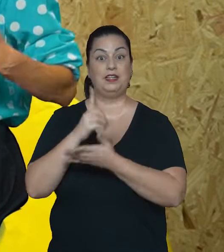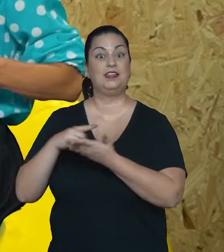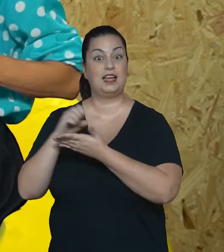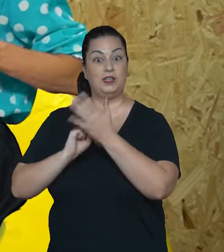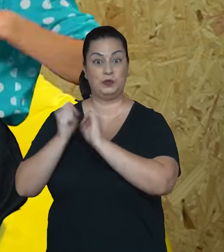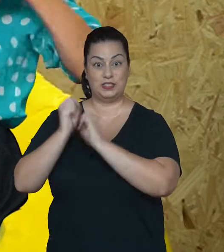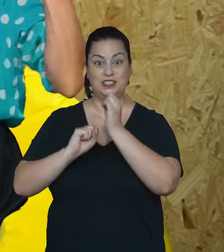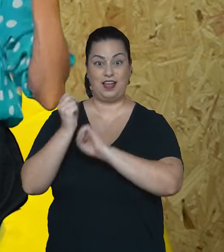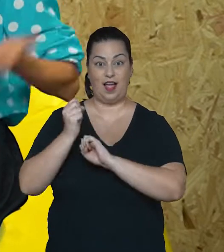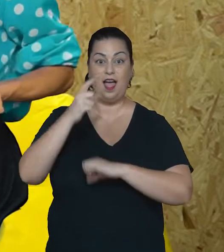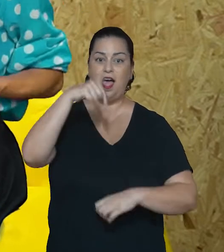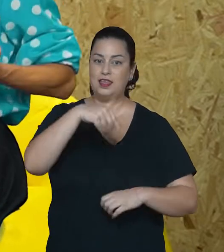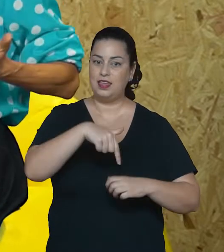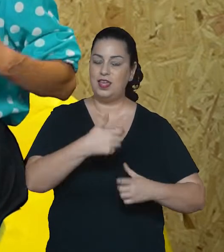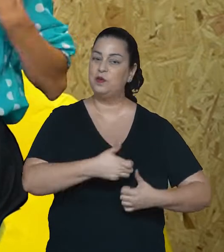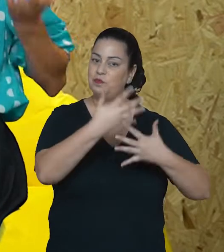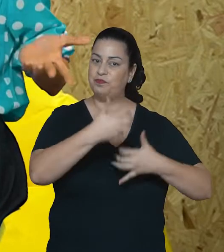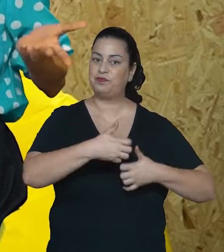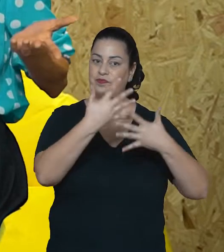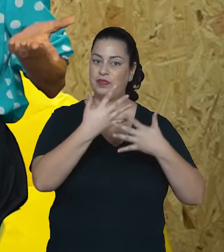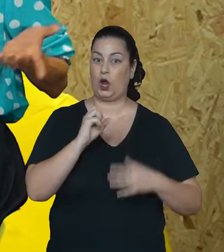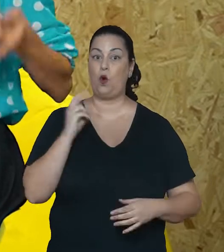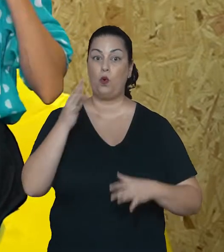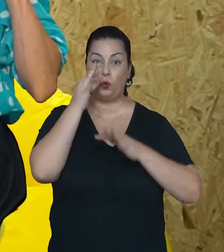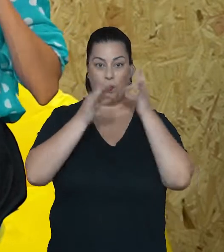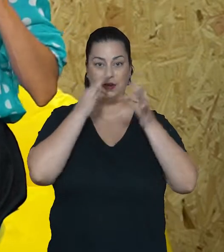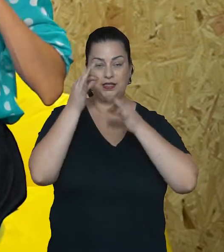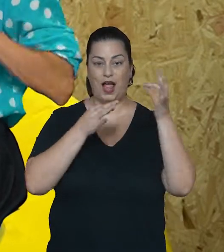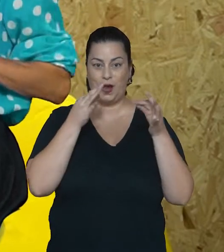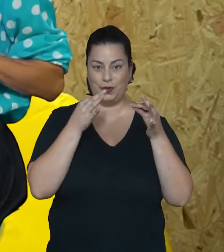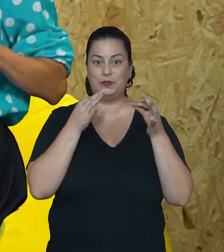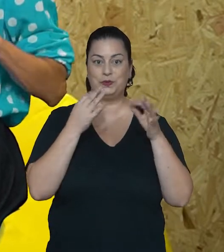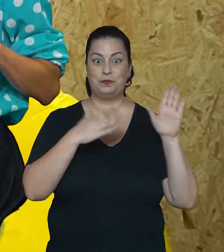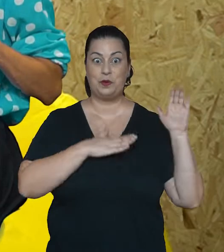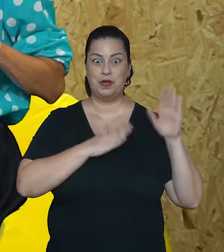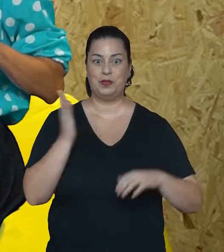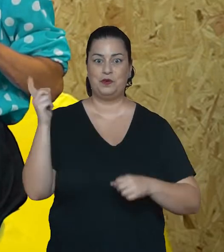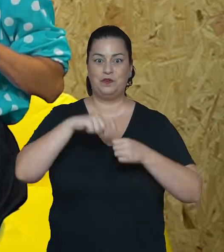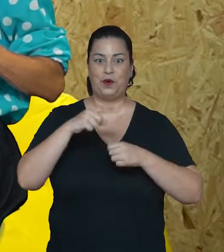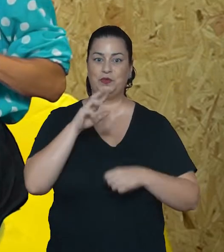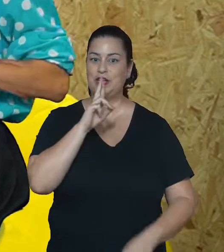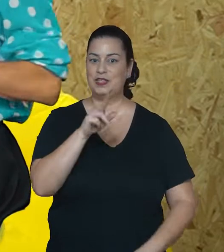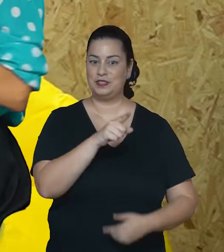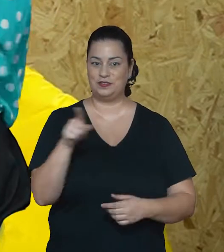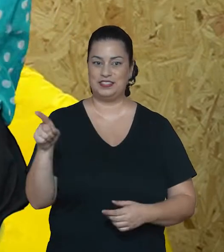teatro, design gráfico, design industrial, música. Prometo que eu volto aqui te responder.